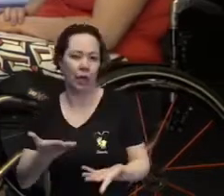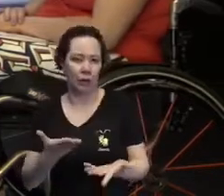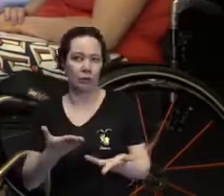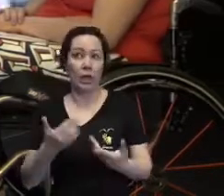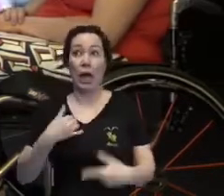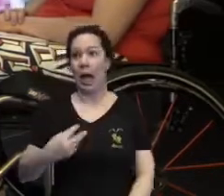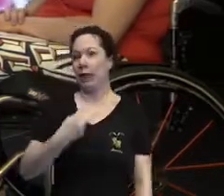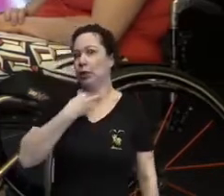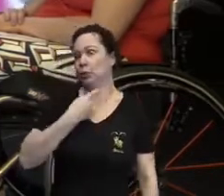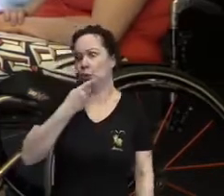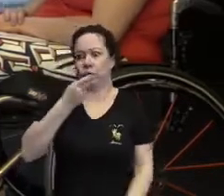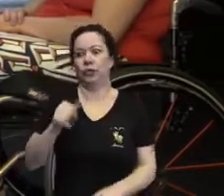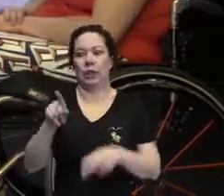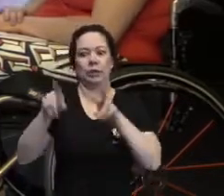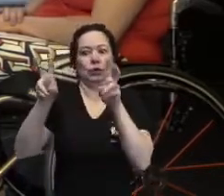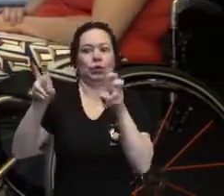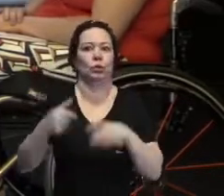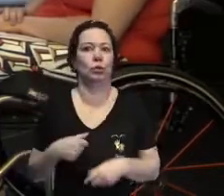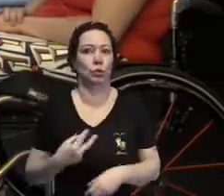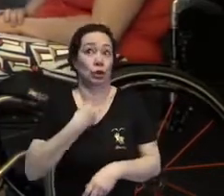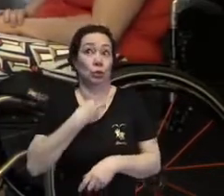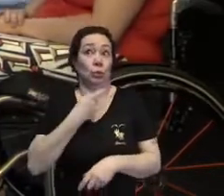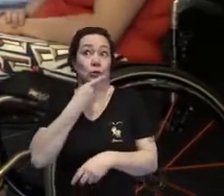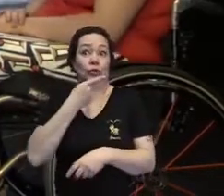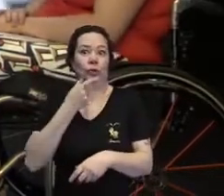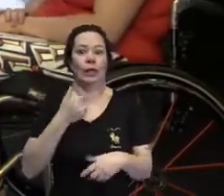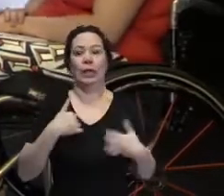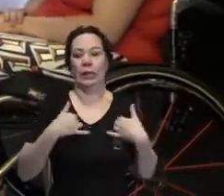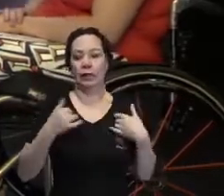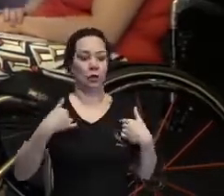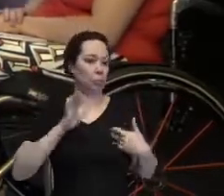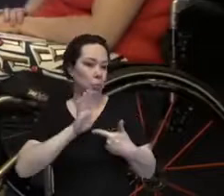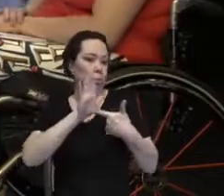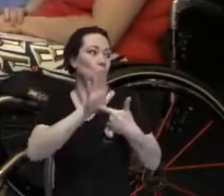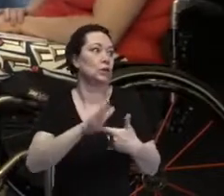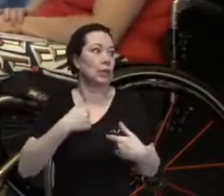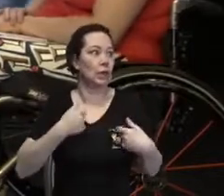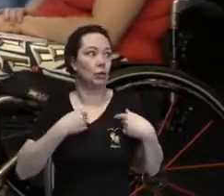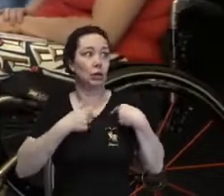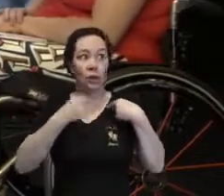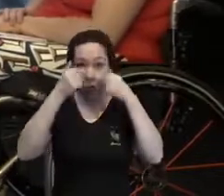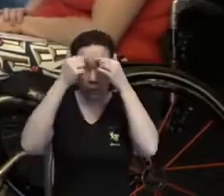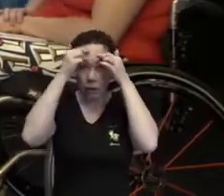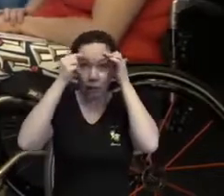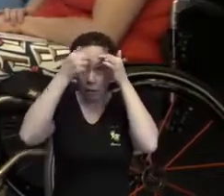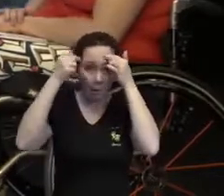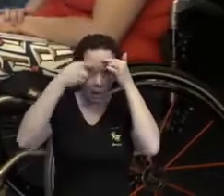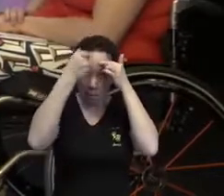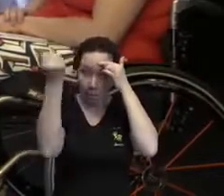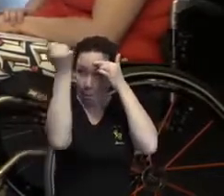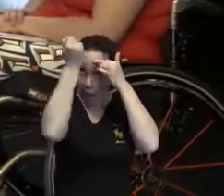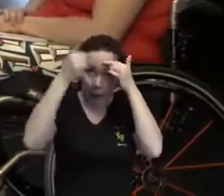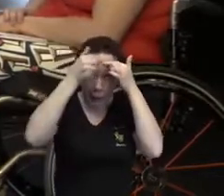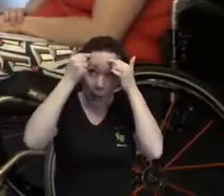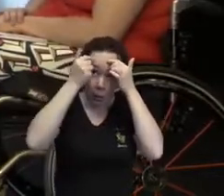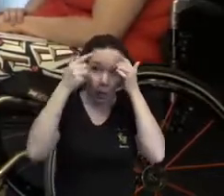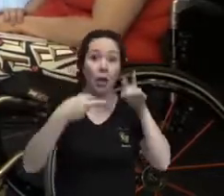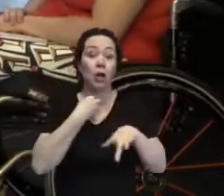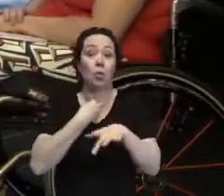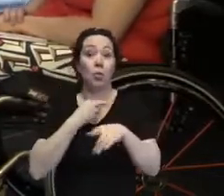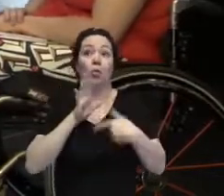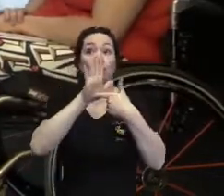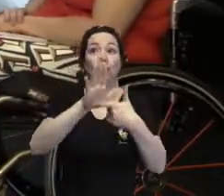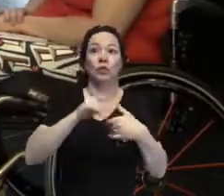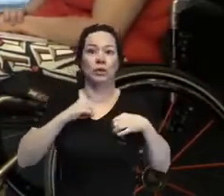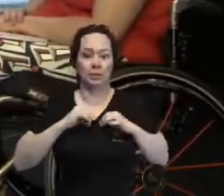ah, eu não posso falar. eu não posso dizer que eu estou triste, eu não posso mostrar que eu tenho uma mancha na minha pele, eu não posso mostrar a dobra